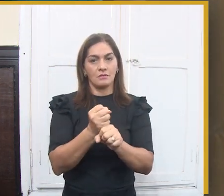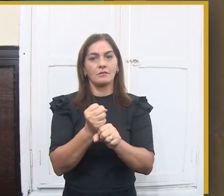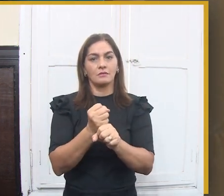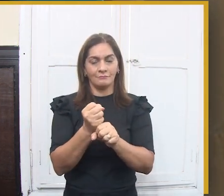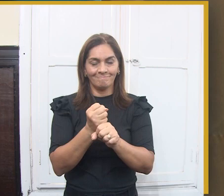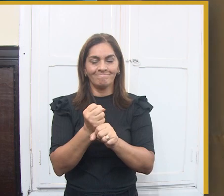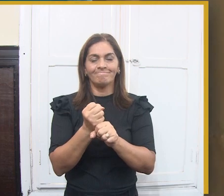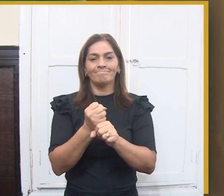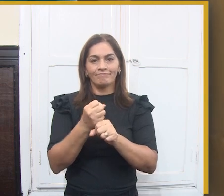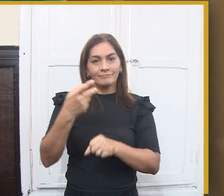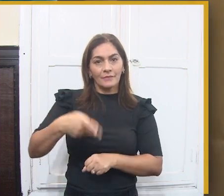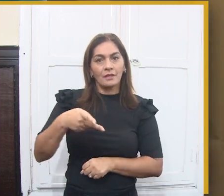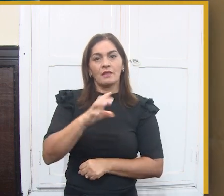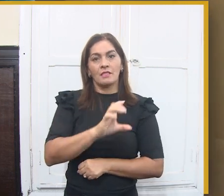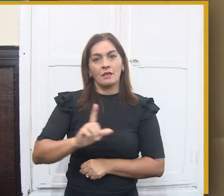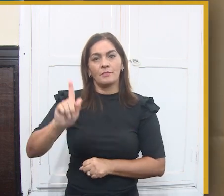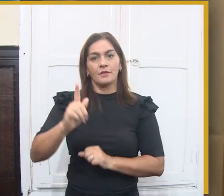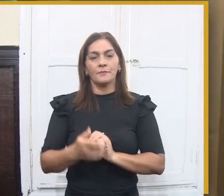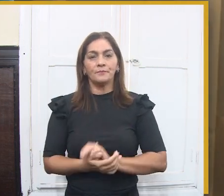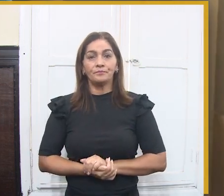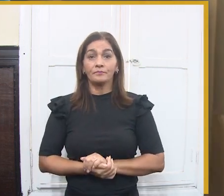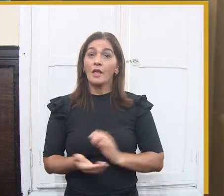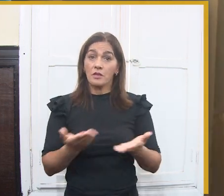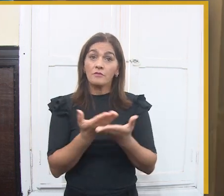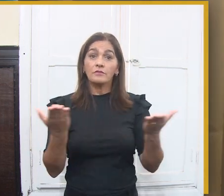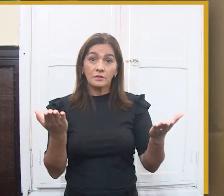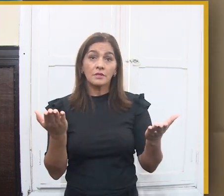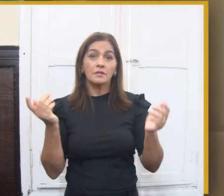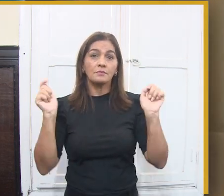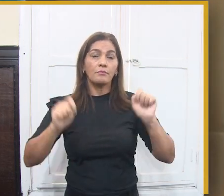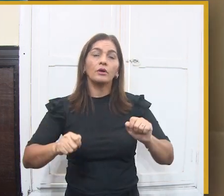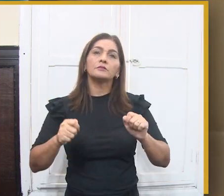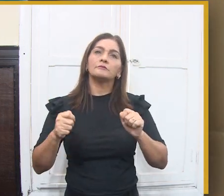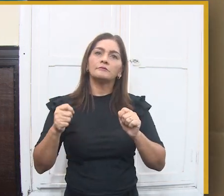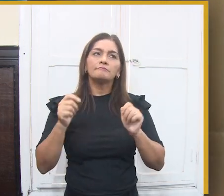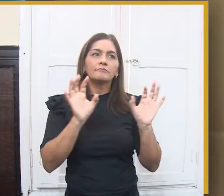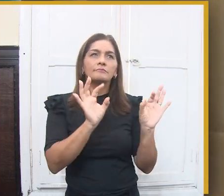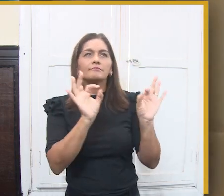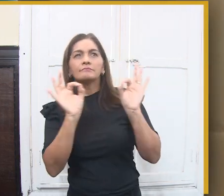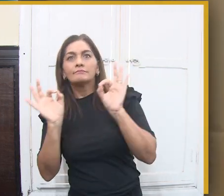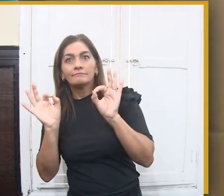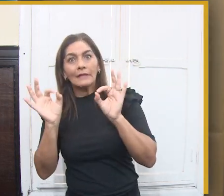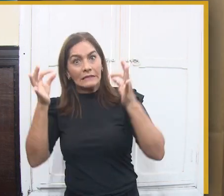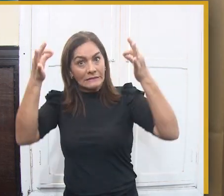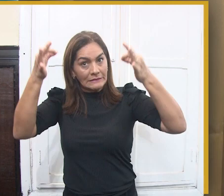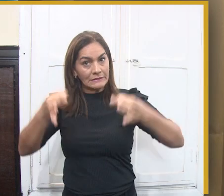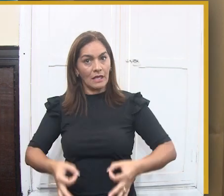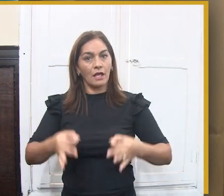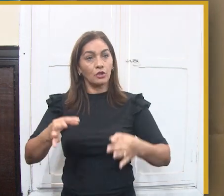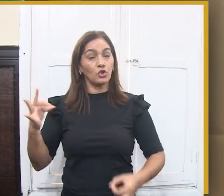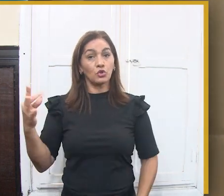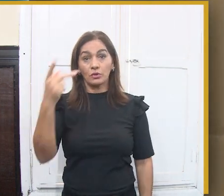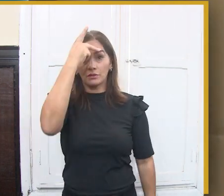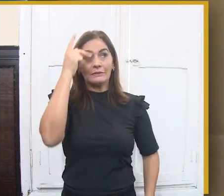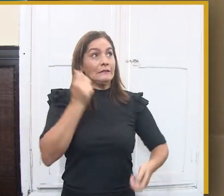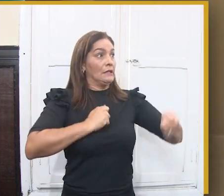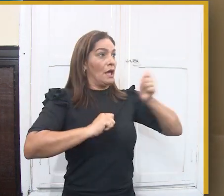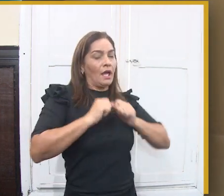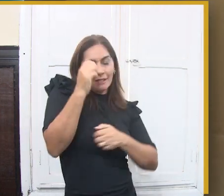trabalhando de encontradas. Dessa mesma forma, unidos, a gente está trazendo agora para apresentar a vocês a